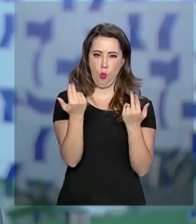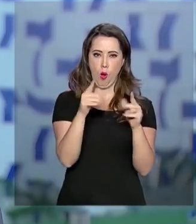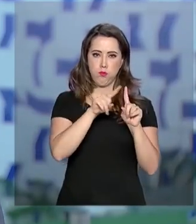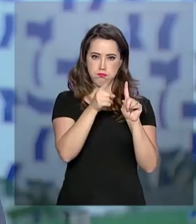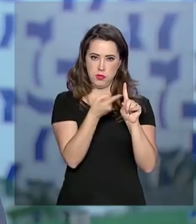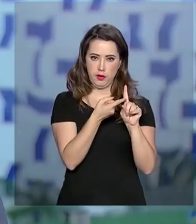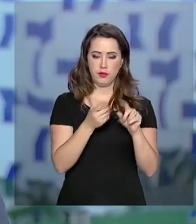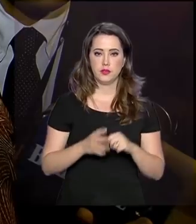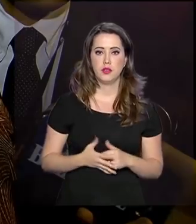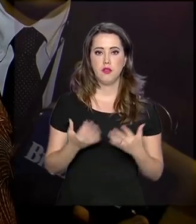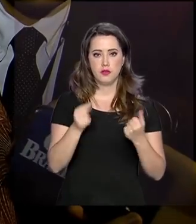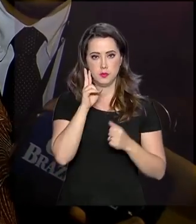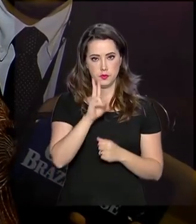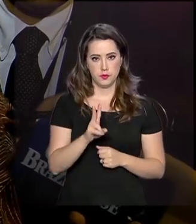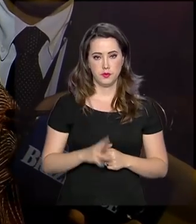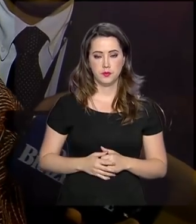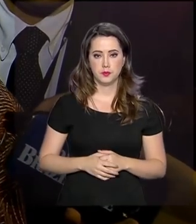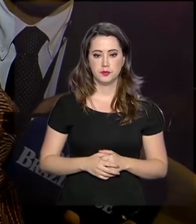a ministra.